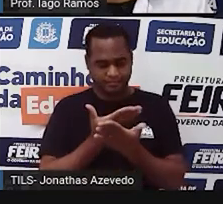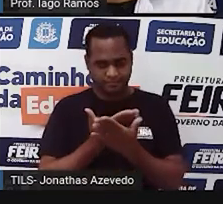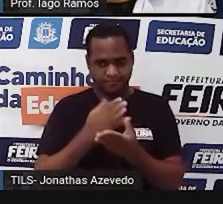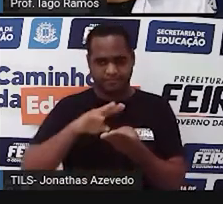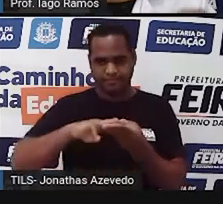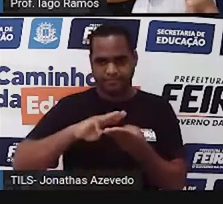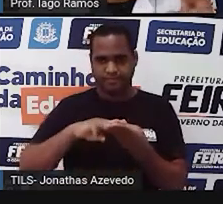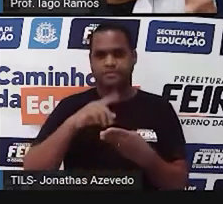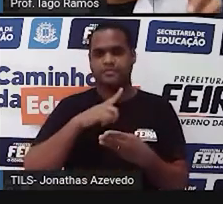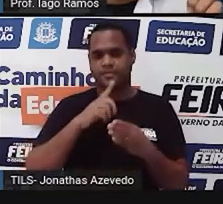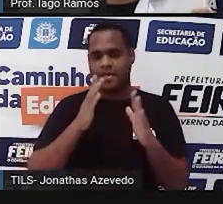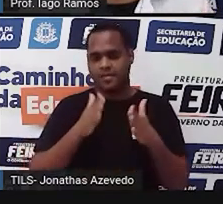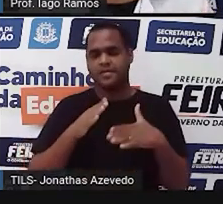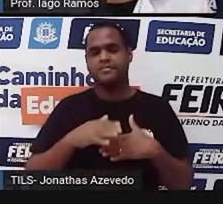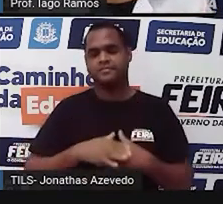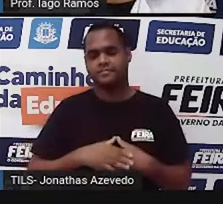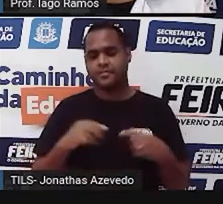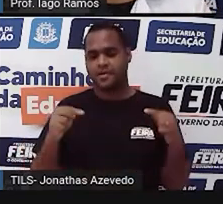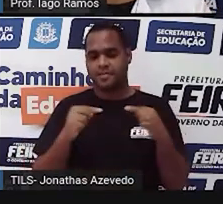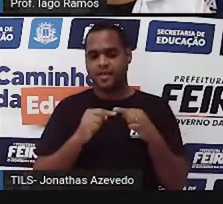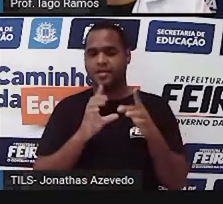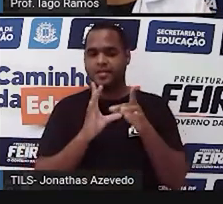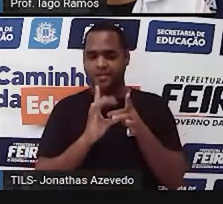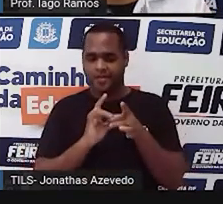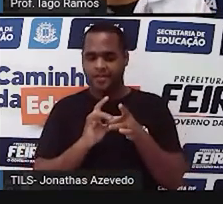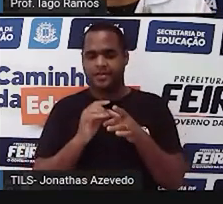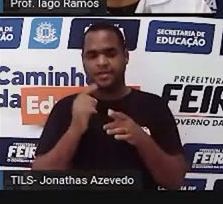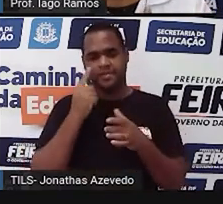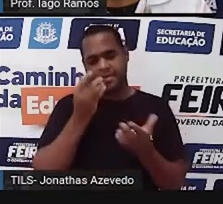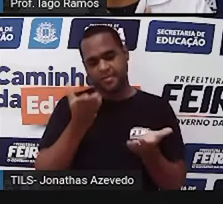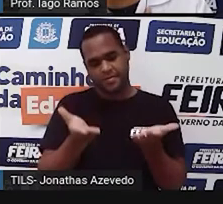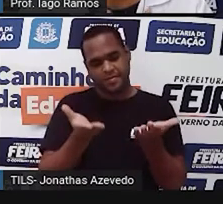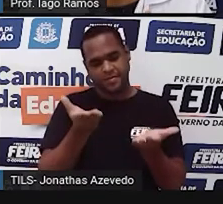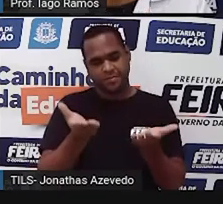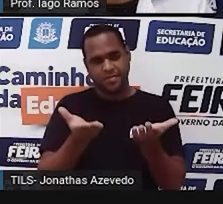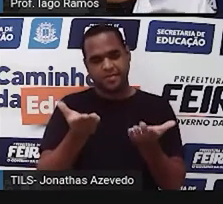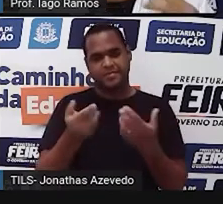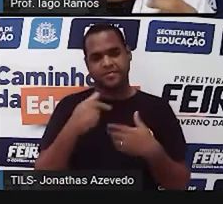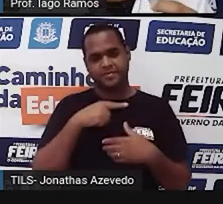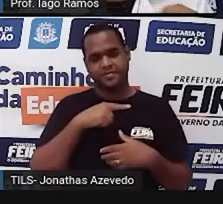e que tem a ver com essa coisa da balança de dois pratos, tá?